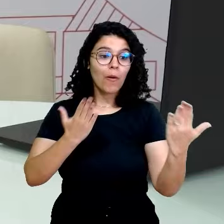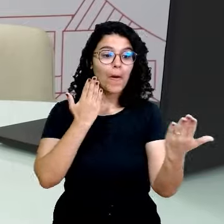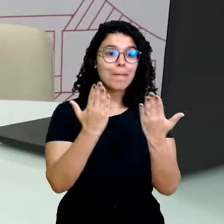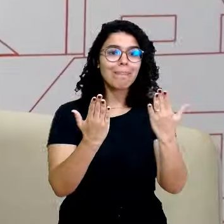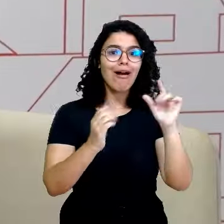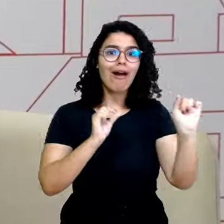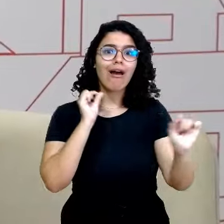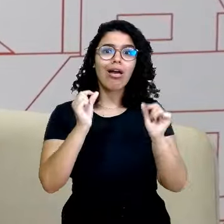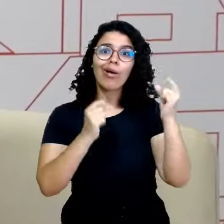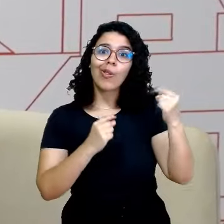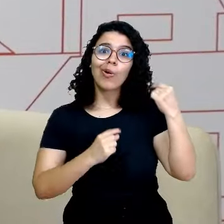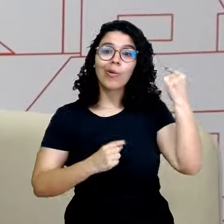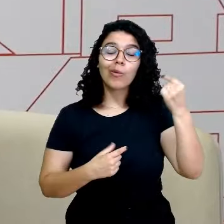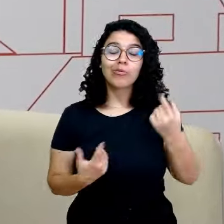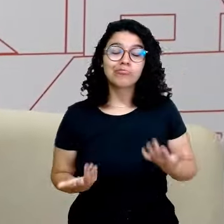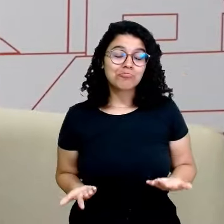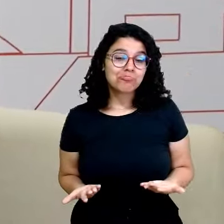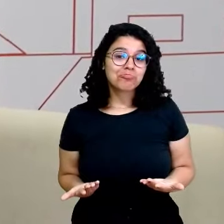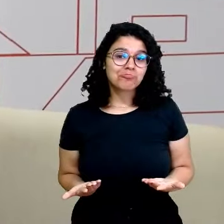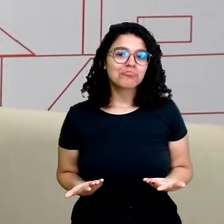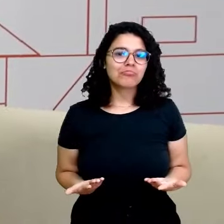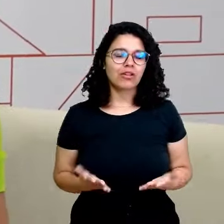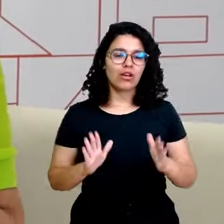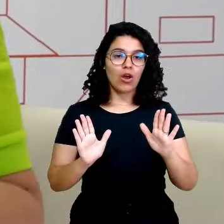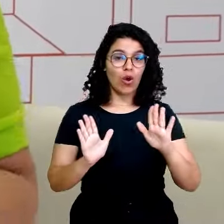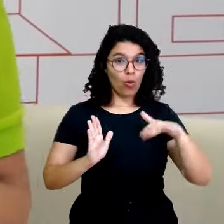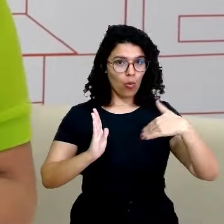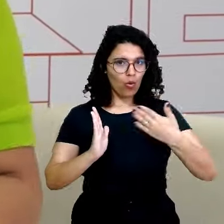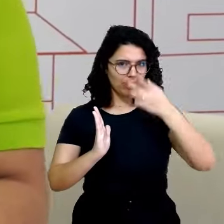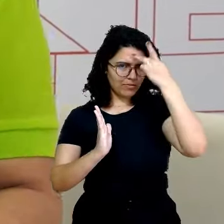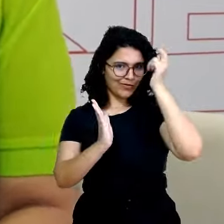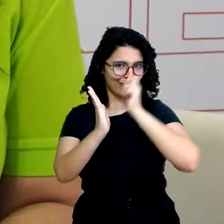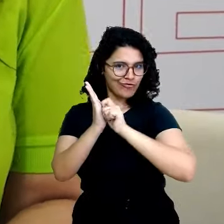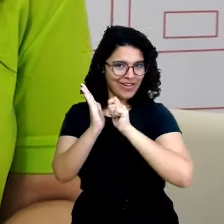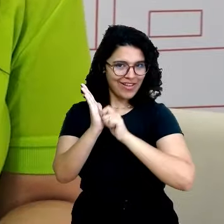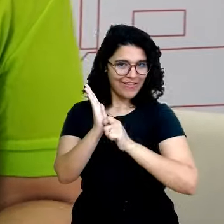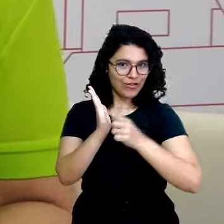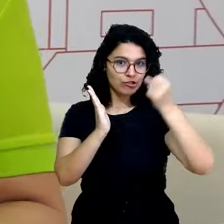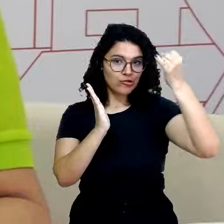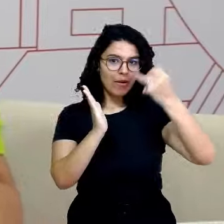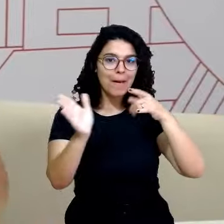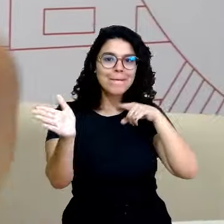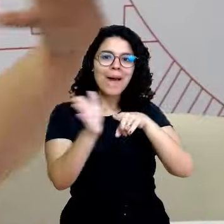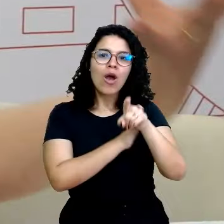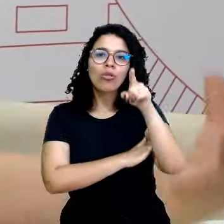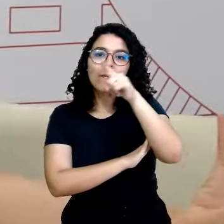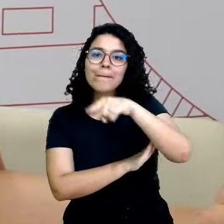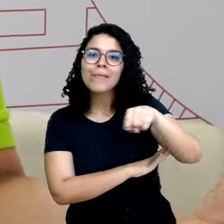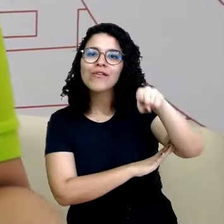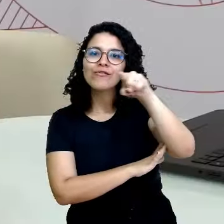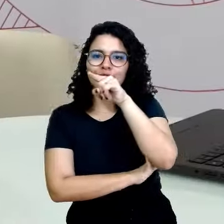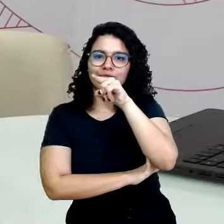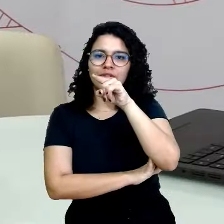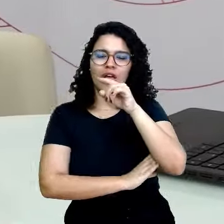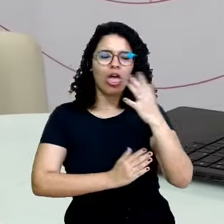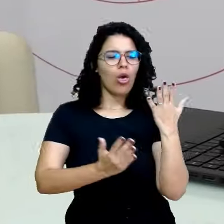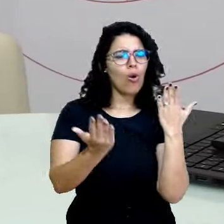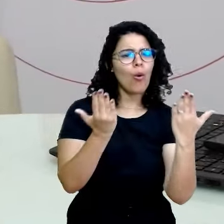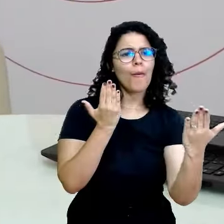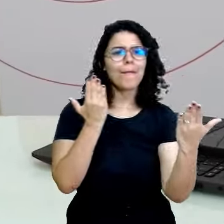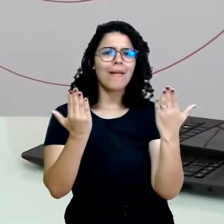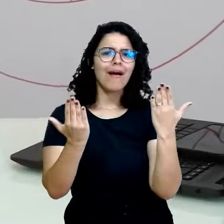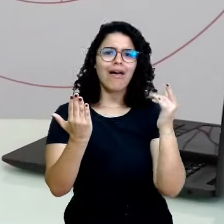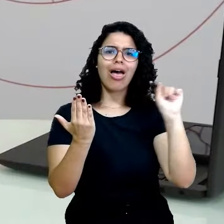questão, não é? Bem, quando o eu lírico diz isso, ele está colocando para você os dois lados da história. E aí,